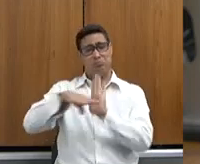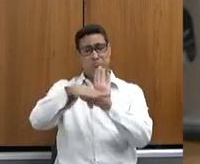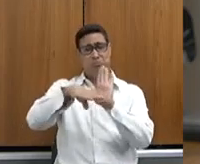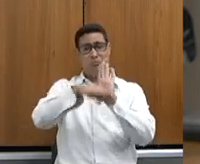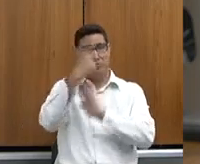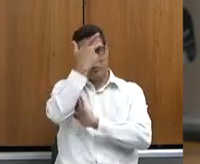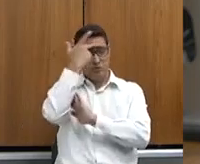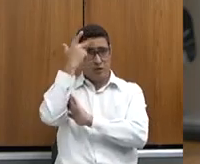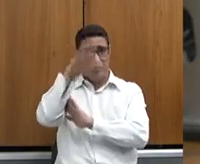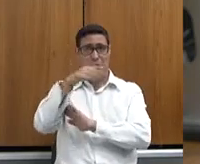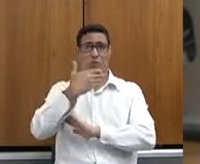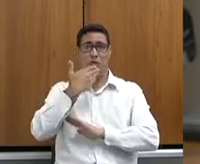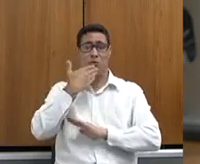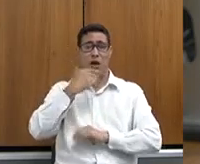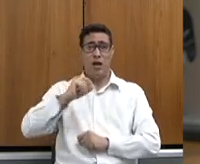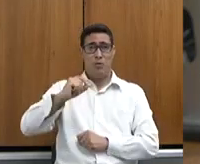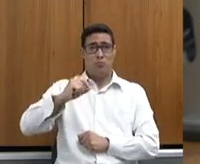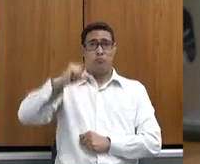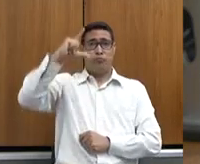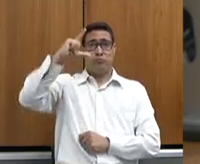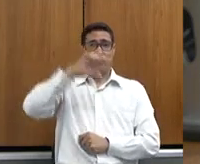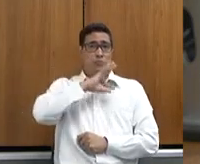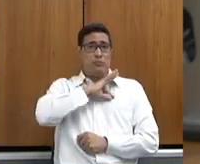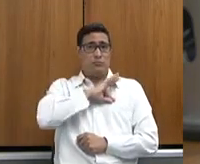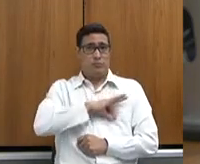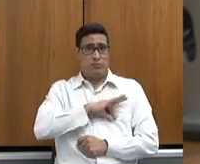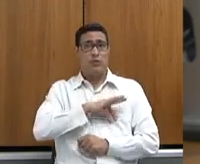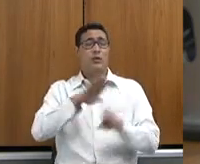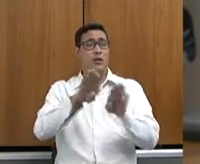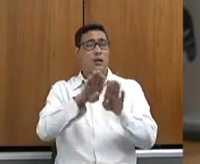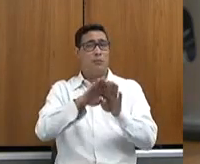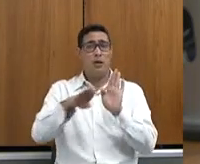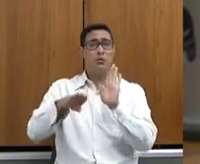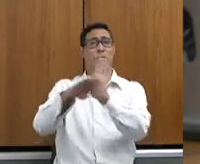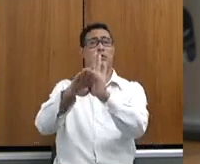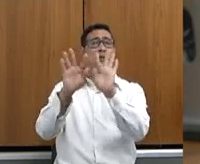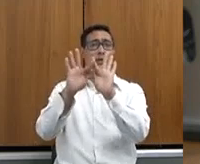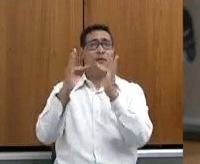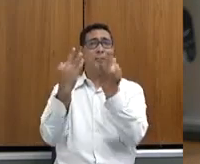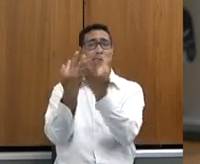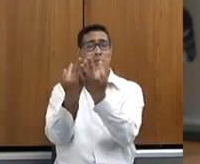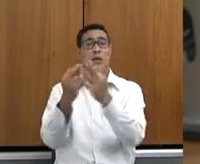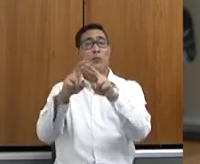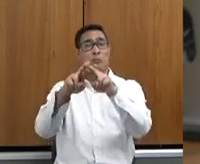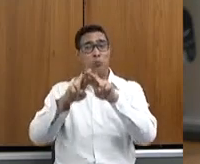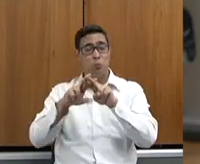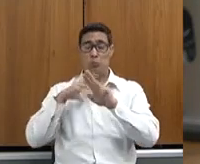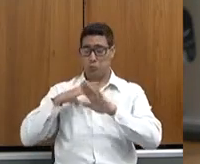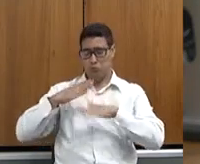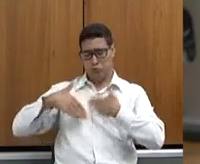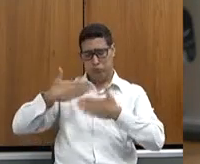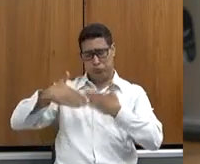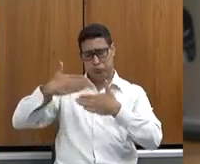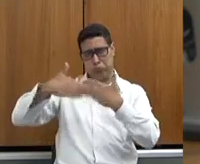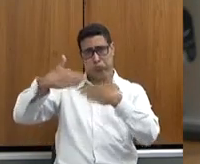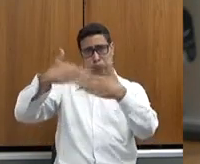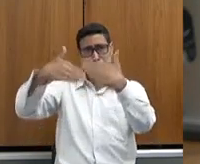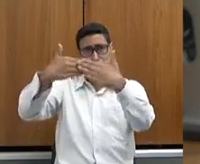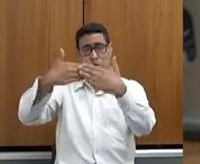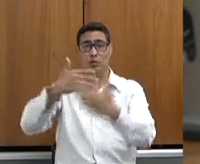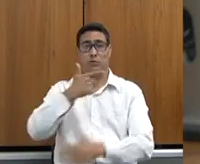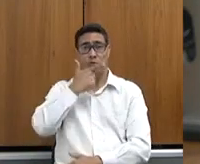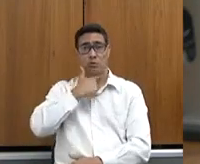condição de vida, a sua família, em função também da evolução também dos nossos queijos. As nossas